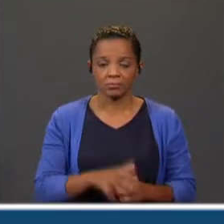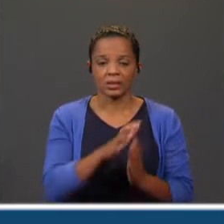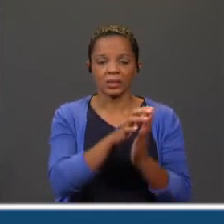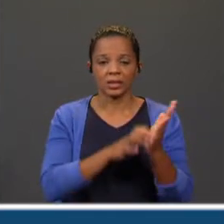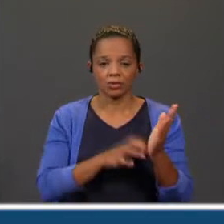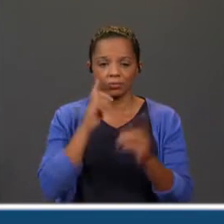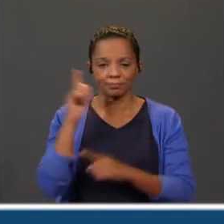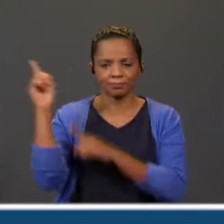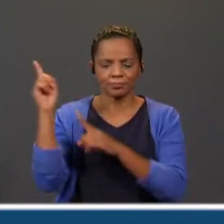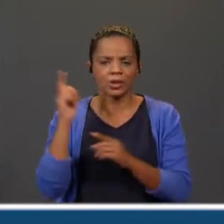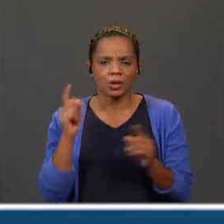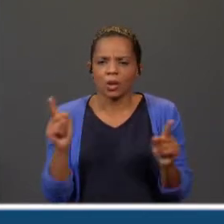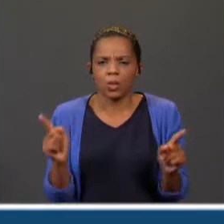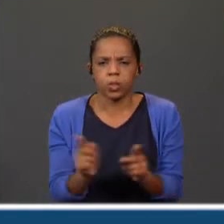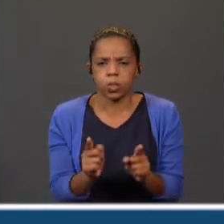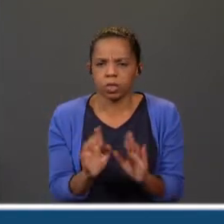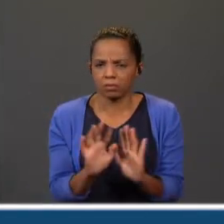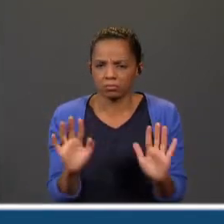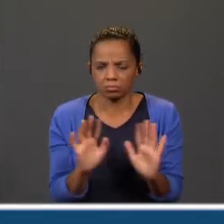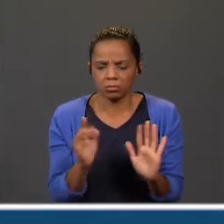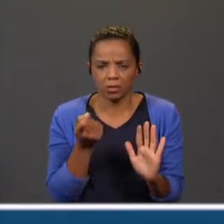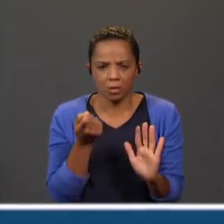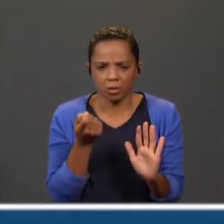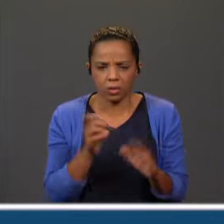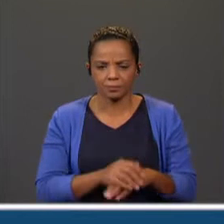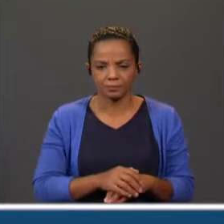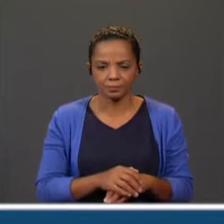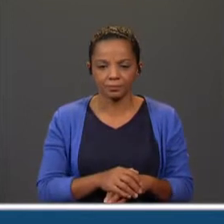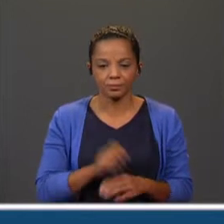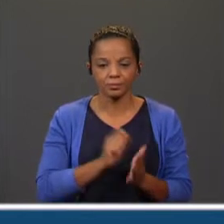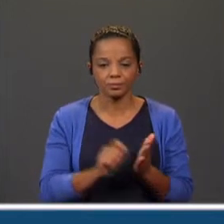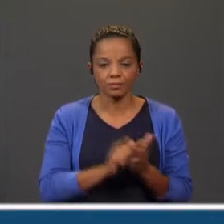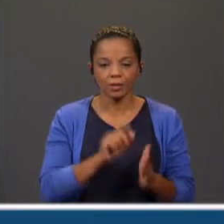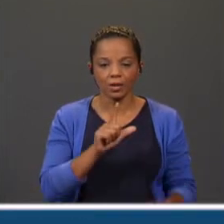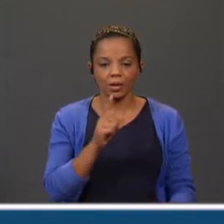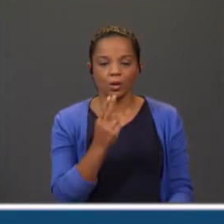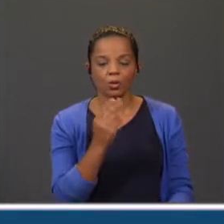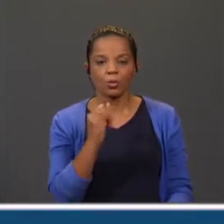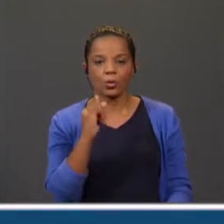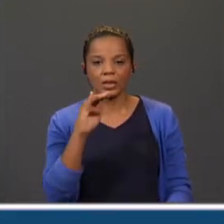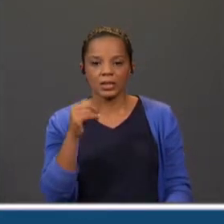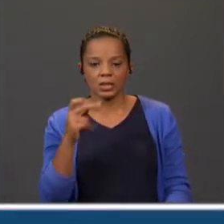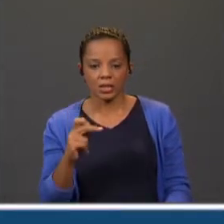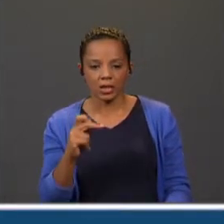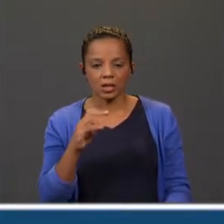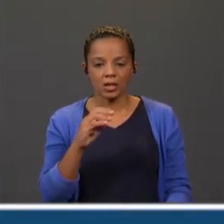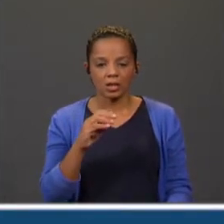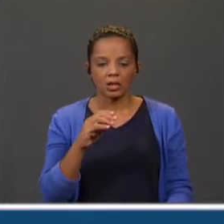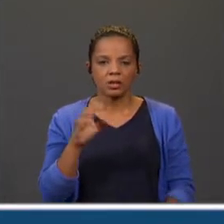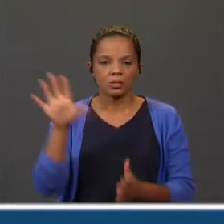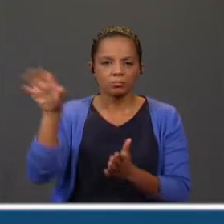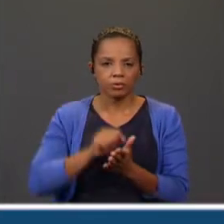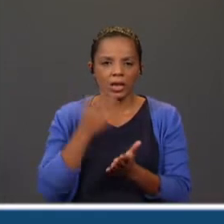Um texto pequenino, é um cherto pequenino, da Luísa Ducla Soares, que foi retirado do livro O Urso e a